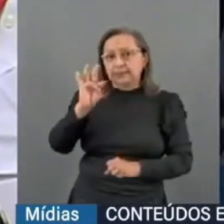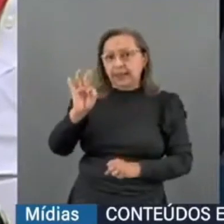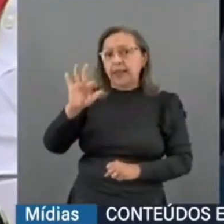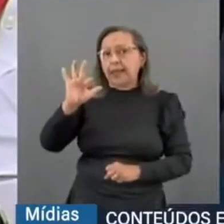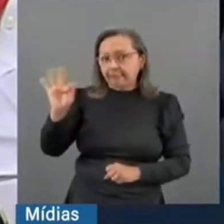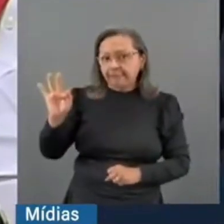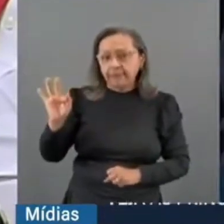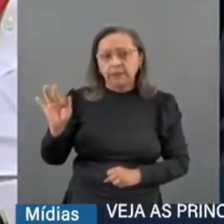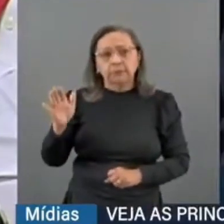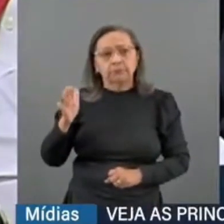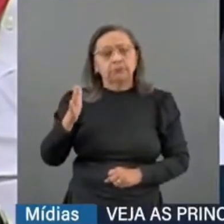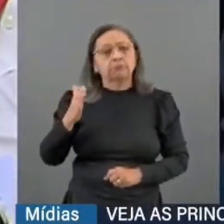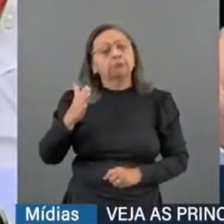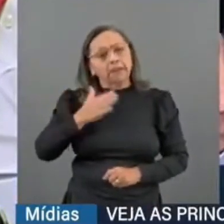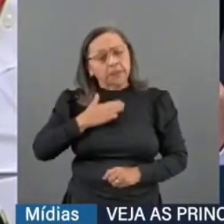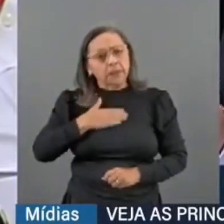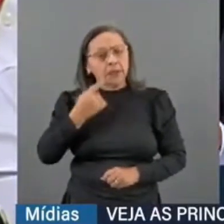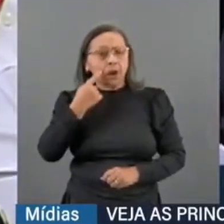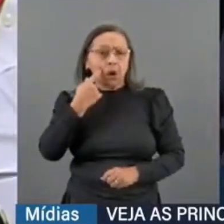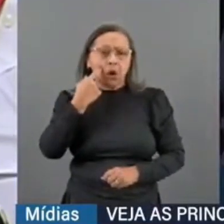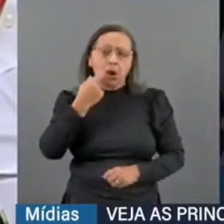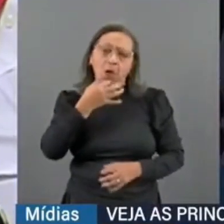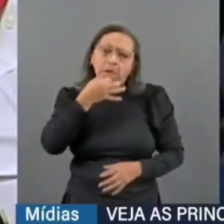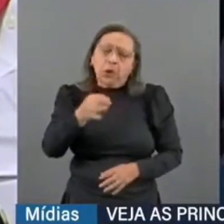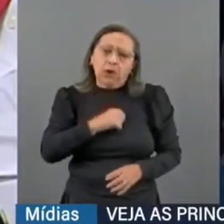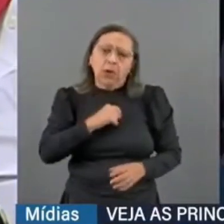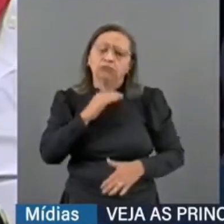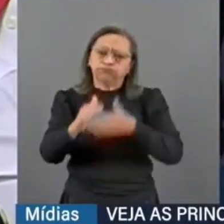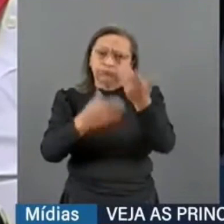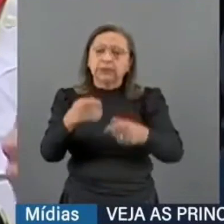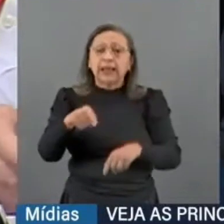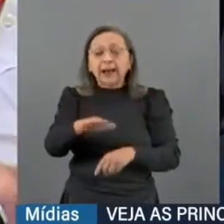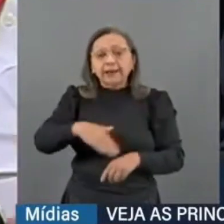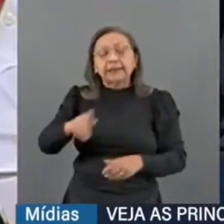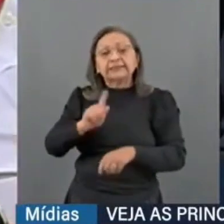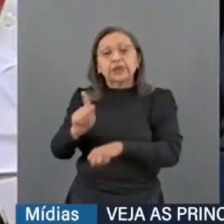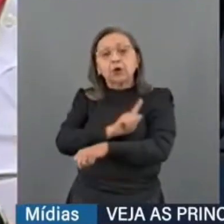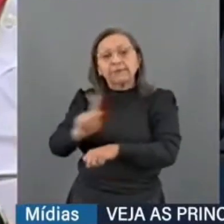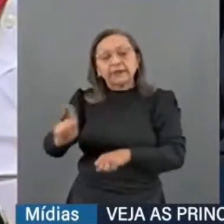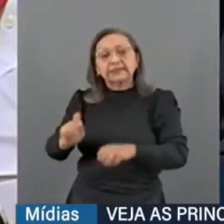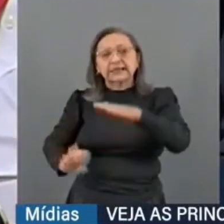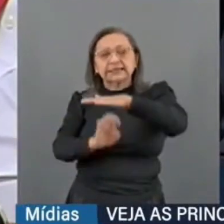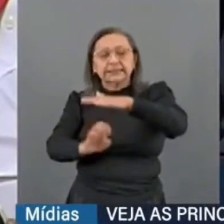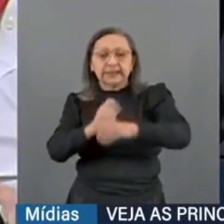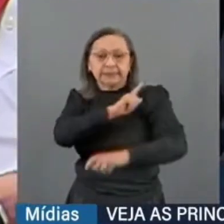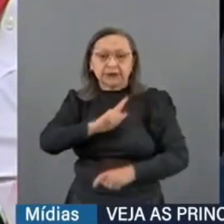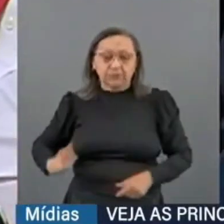A meu ver, ela é um avanço na governança das estatais e eu gostaria de ter a sua opinião